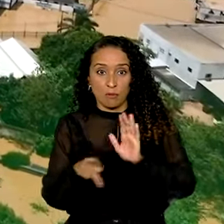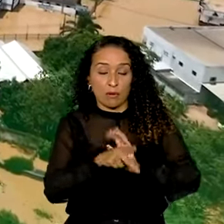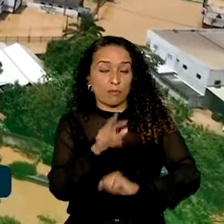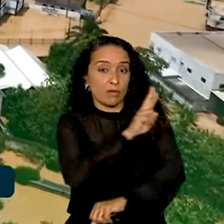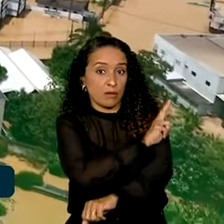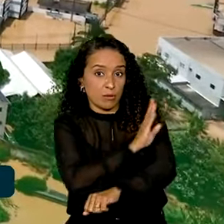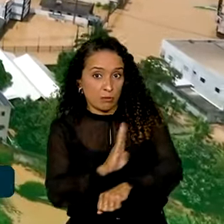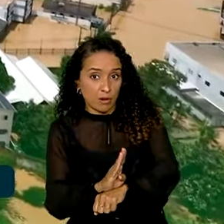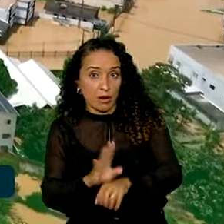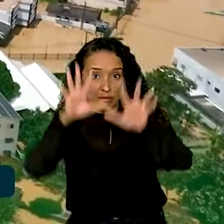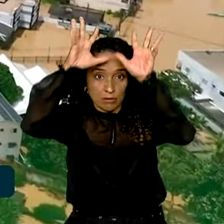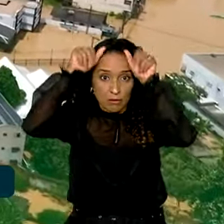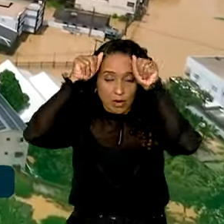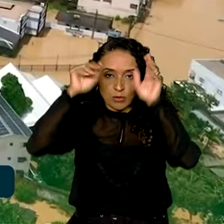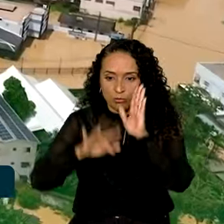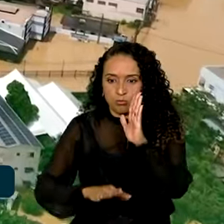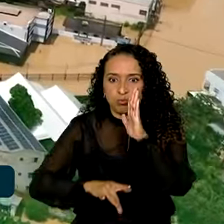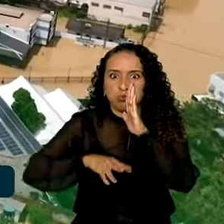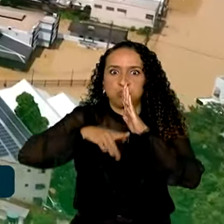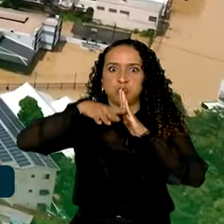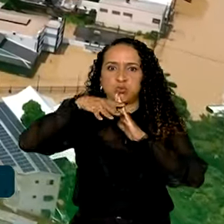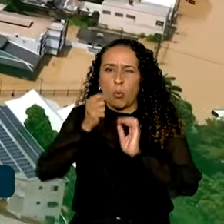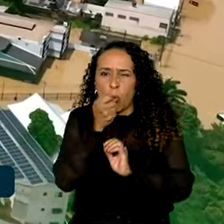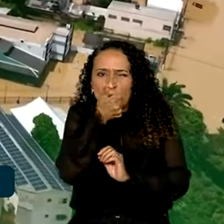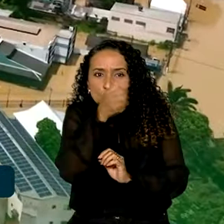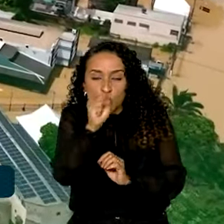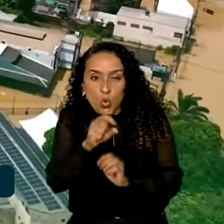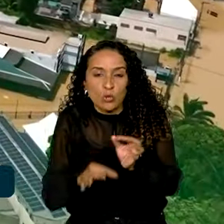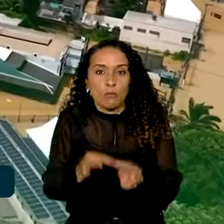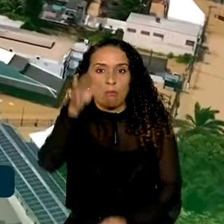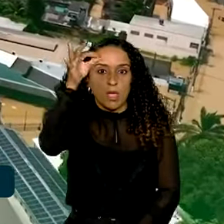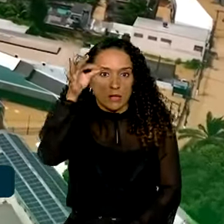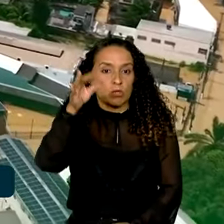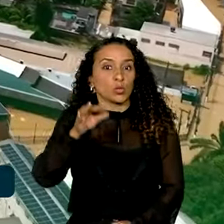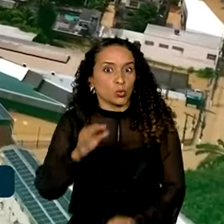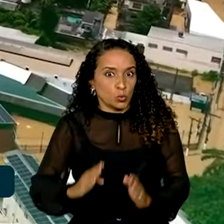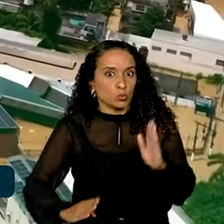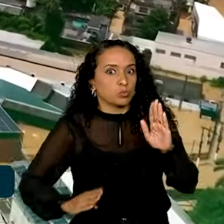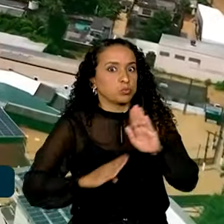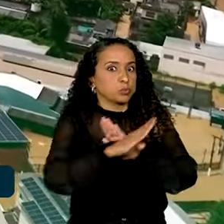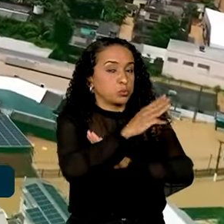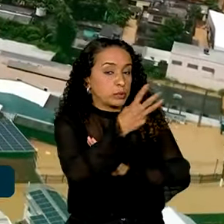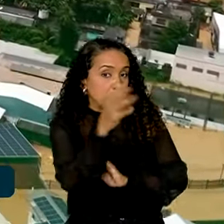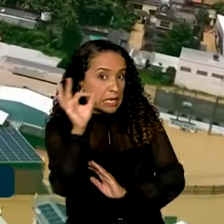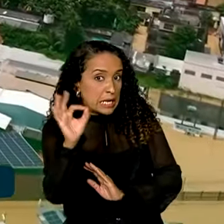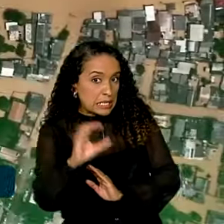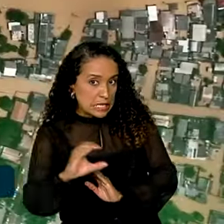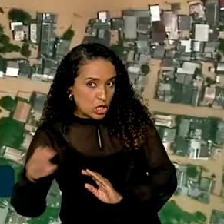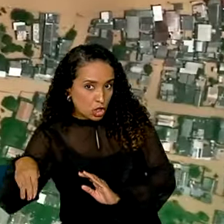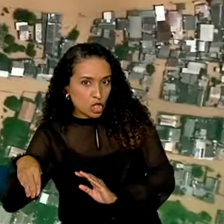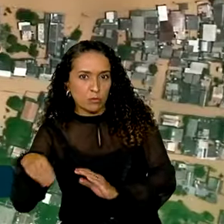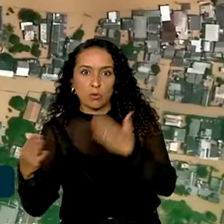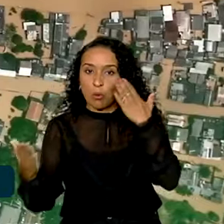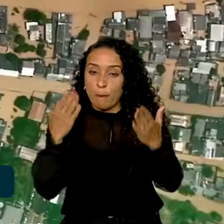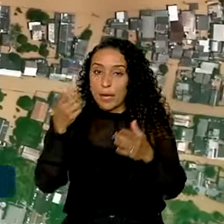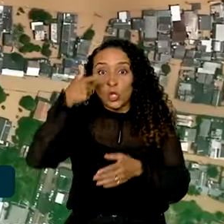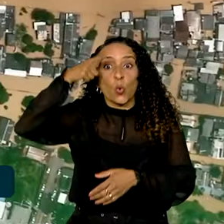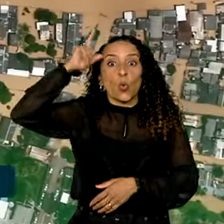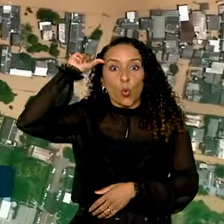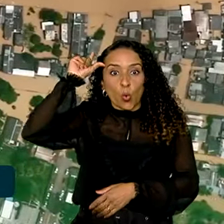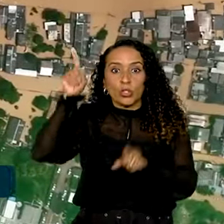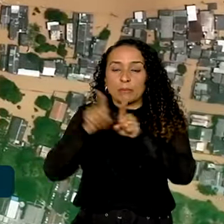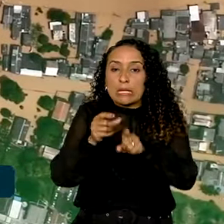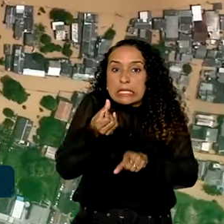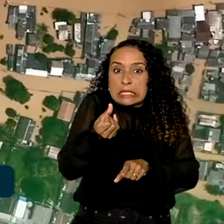Acre voltou a subir e chegou a quase 18 metros, um aumento de 3 centímetros em relação a ontem e de